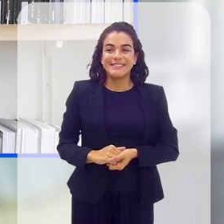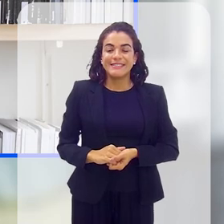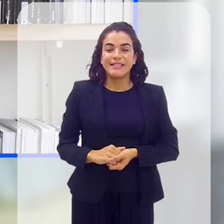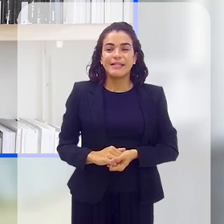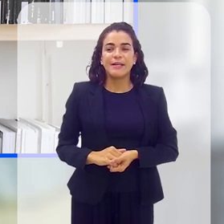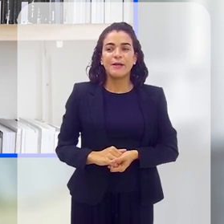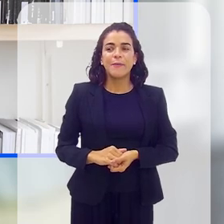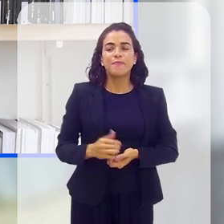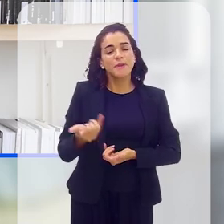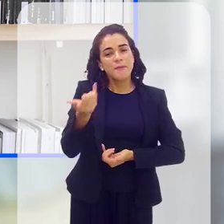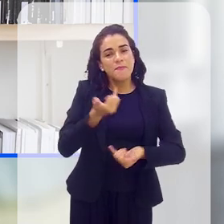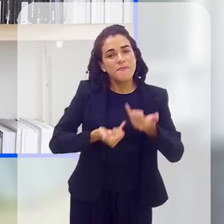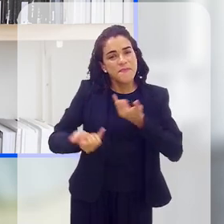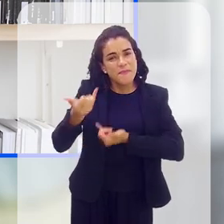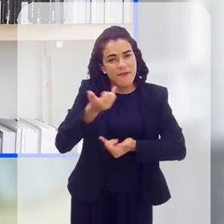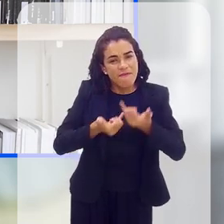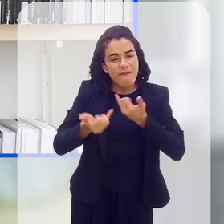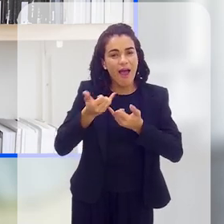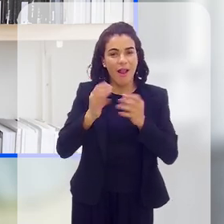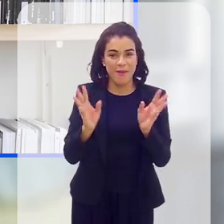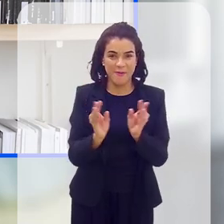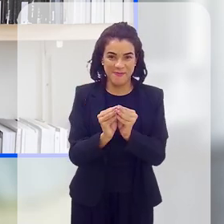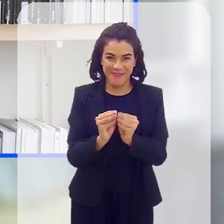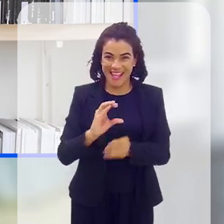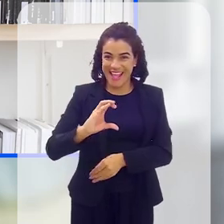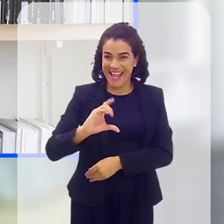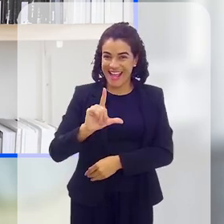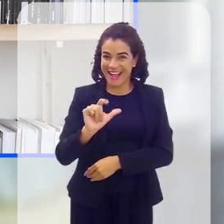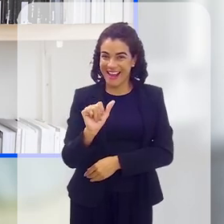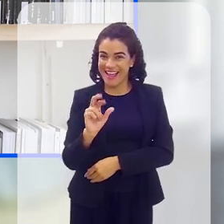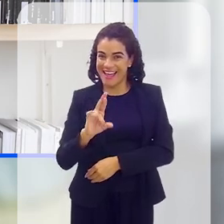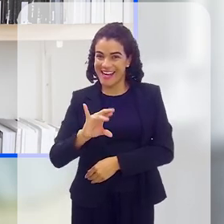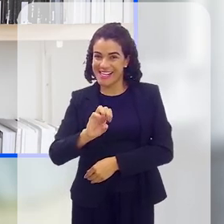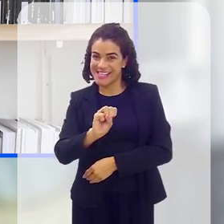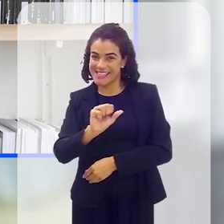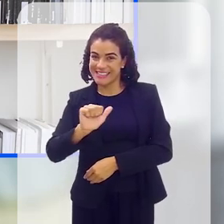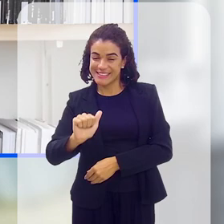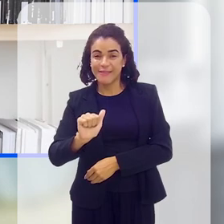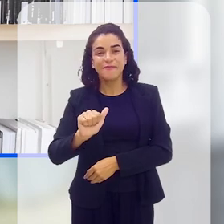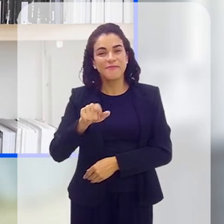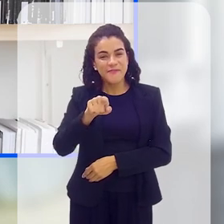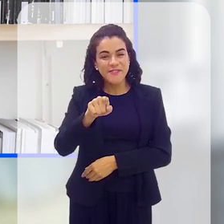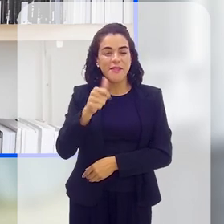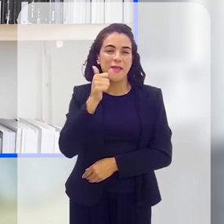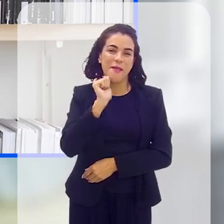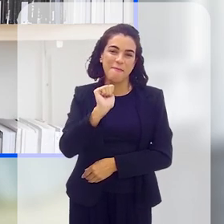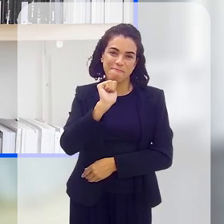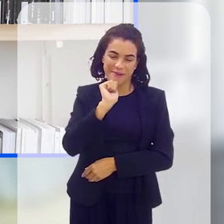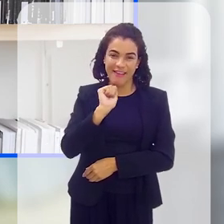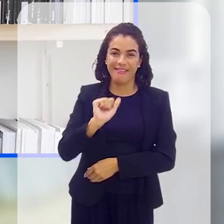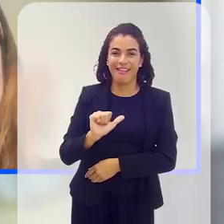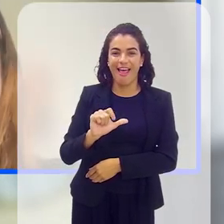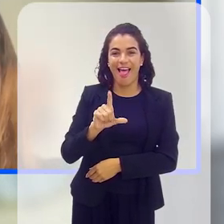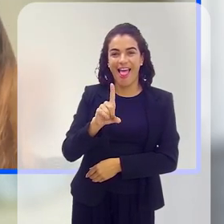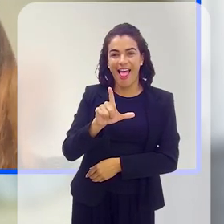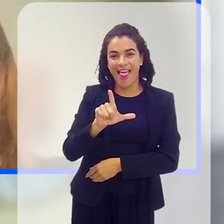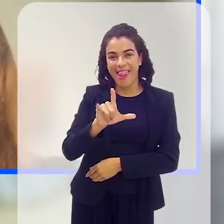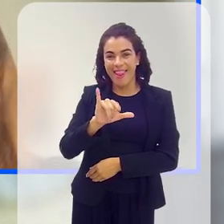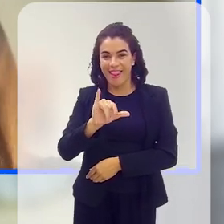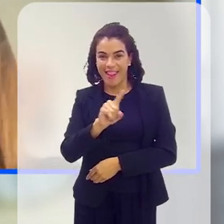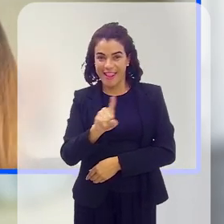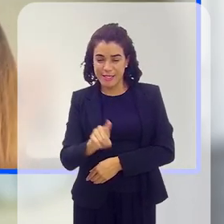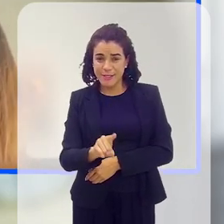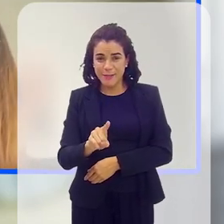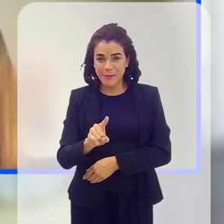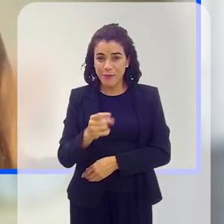Me fala um pouquinho, então, Clarissa. Bem-vindo ao programa de hoje. Você que é mãe da pequena Liz. Conta um pouquinho, então, da